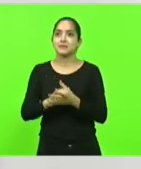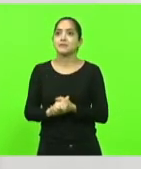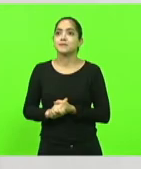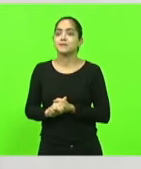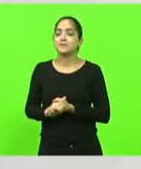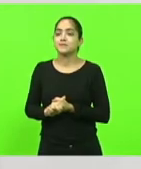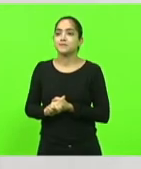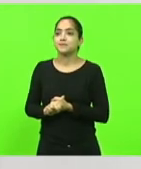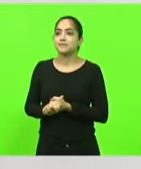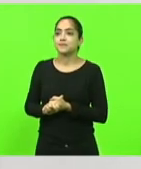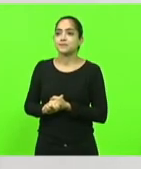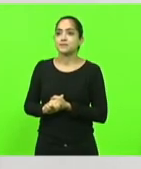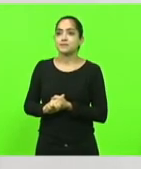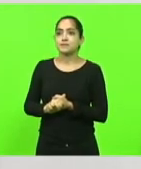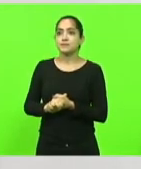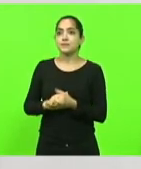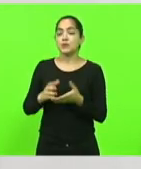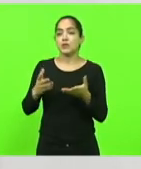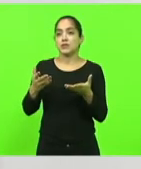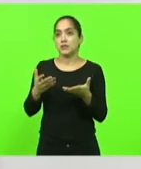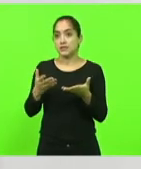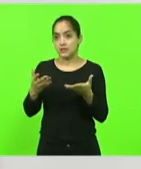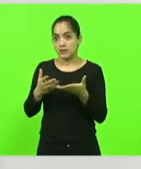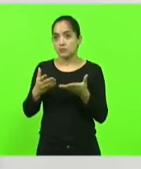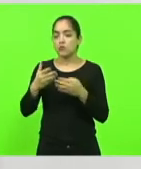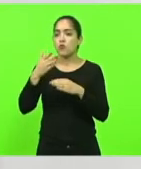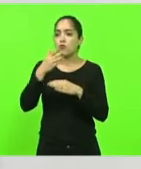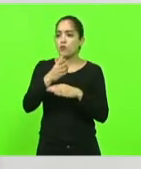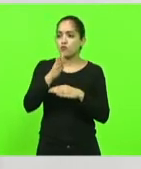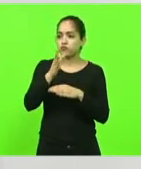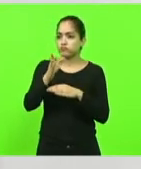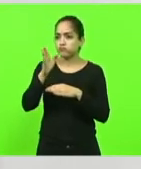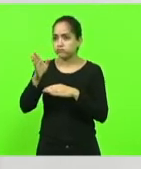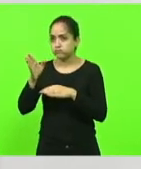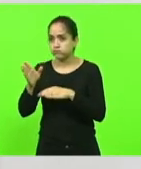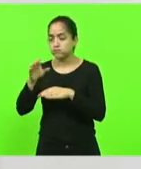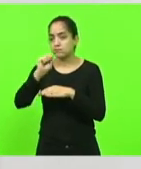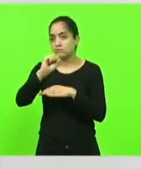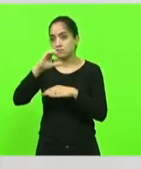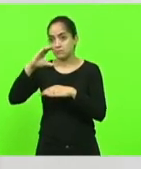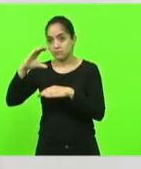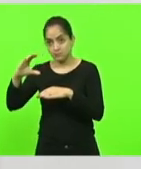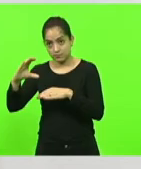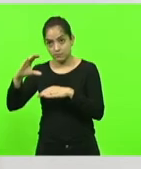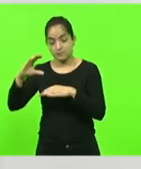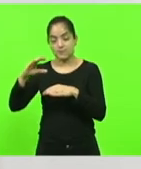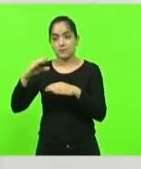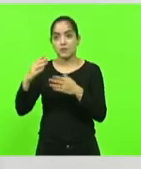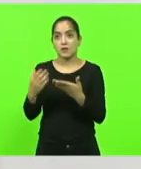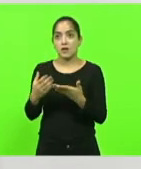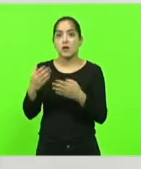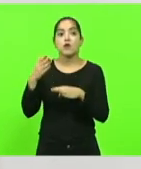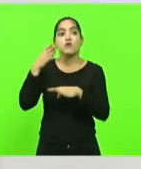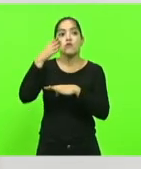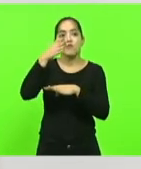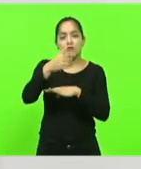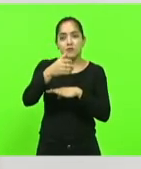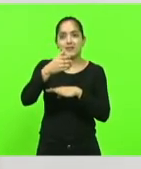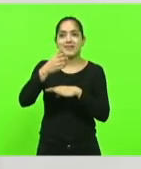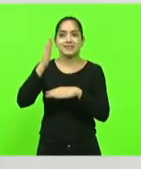só para me fazer a conclusão. E eu fui percorrendo aqui o Estado de Santa Catarina, eu vim lá do extremo sul, fui até o Paraná,